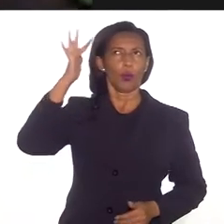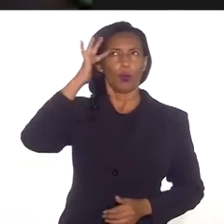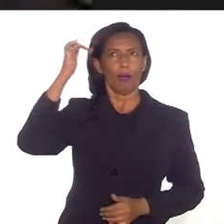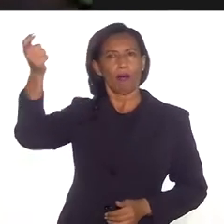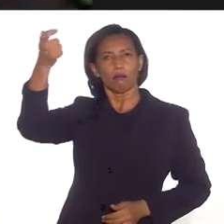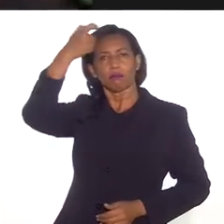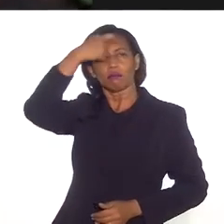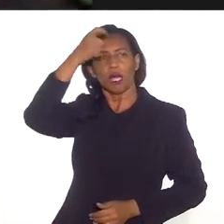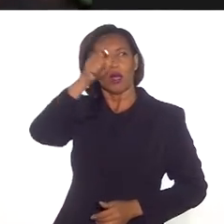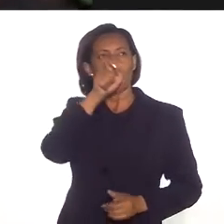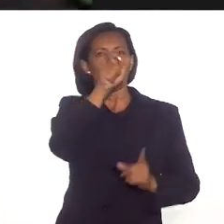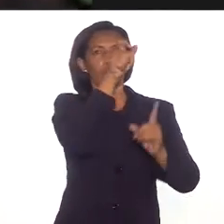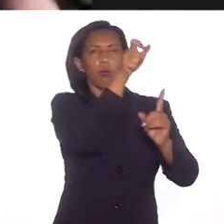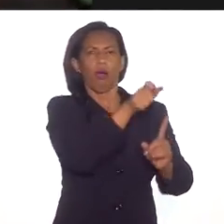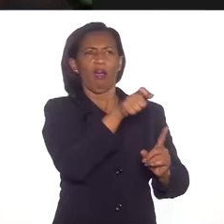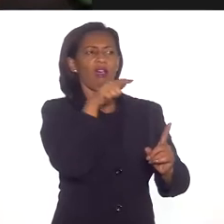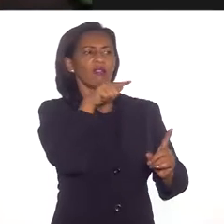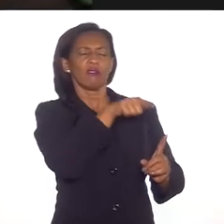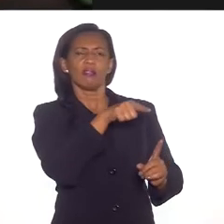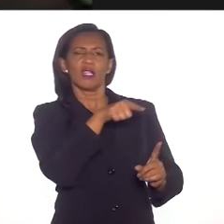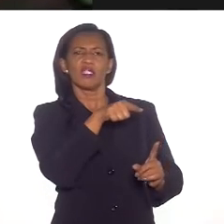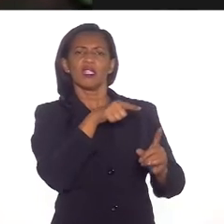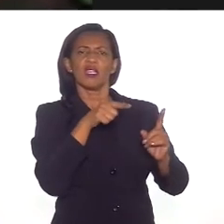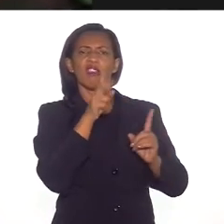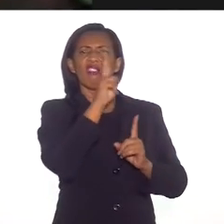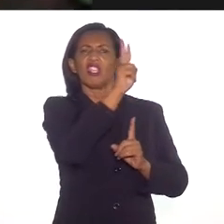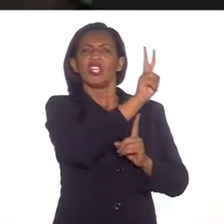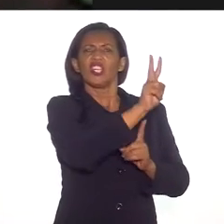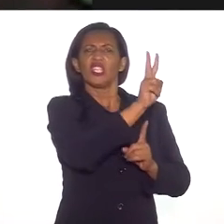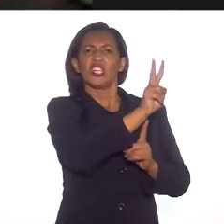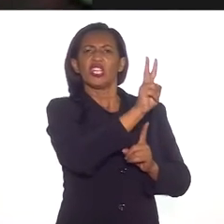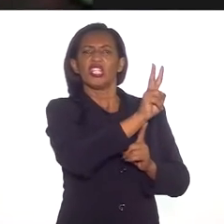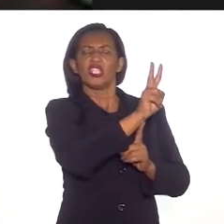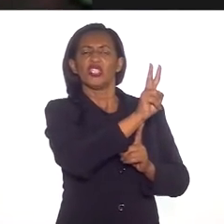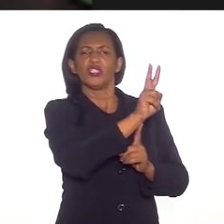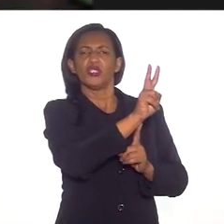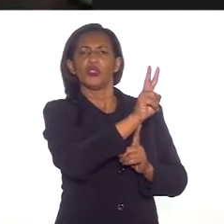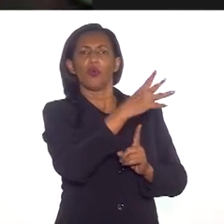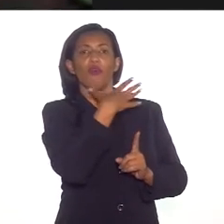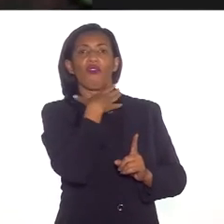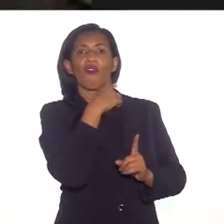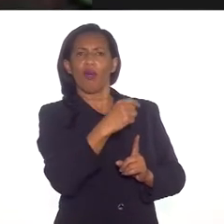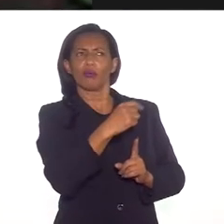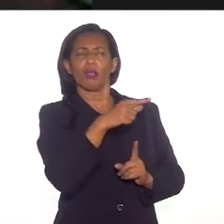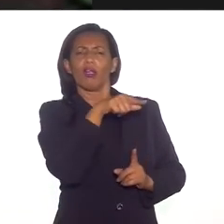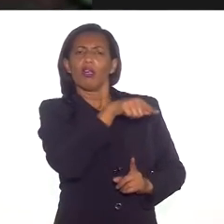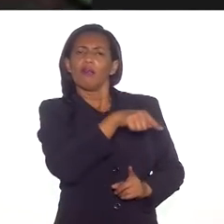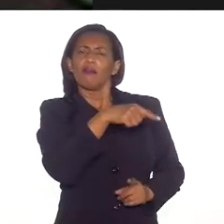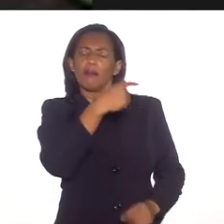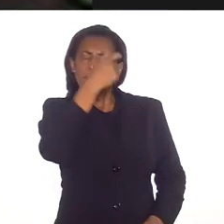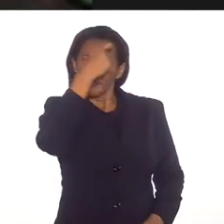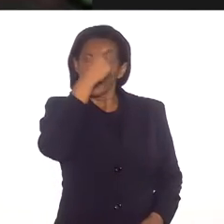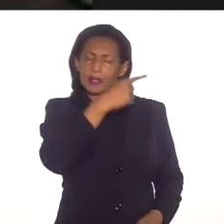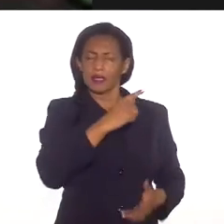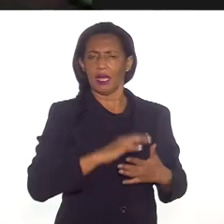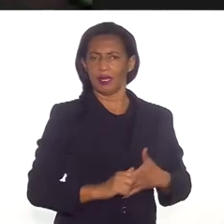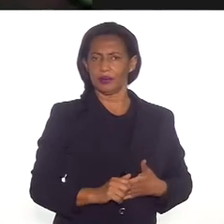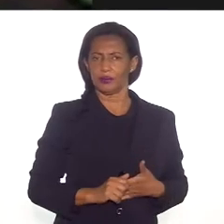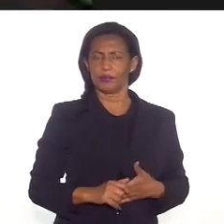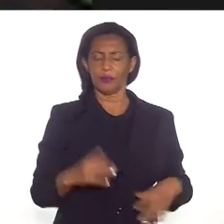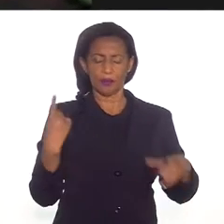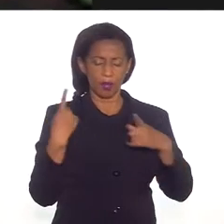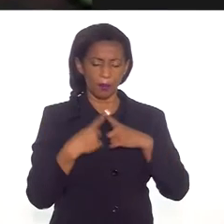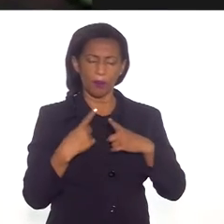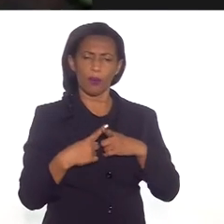imaginário das pessoas, desse índio genérico, foi algo pensado, porque também